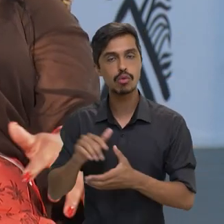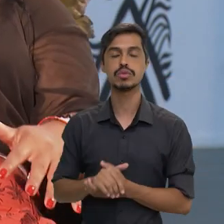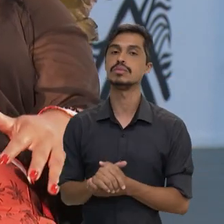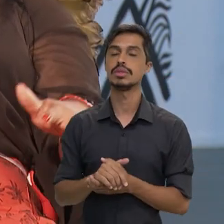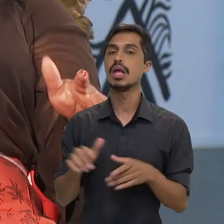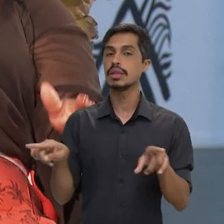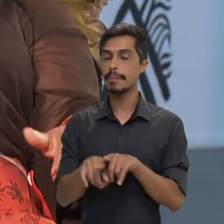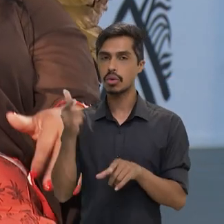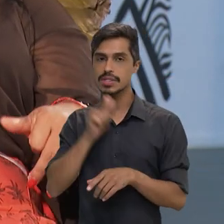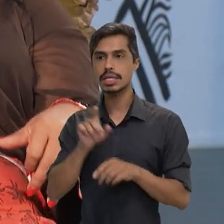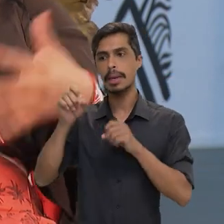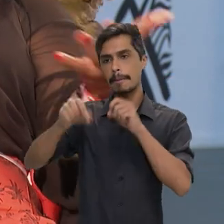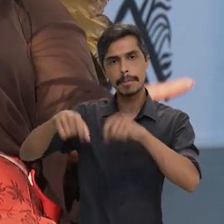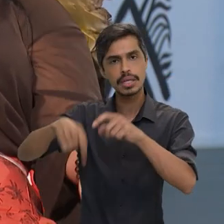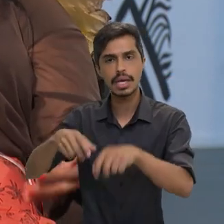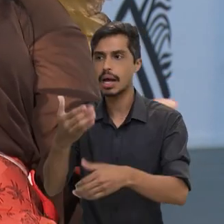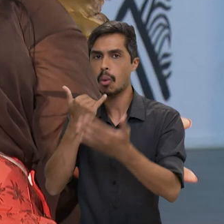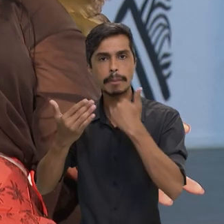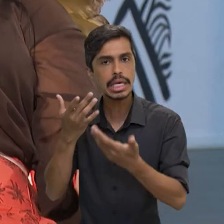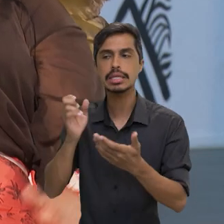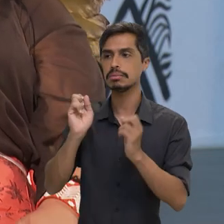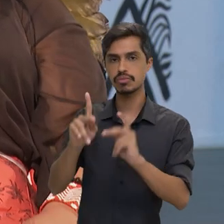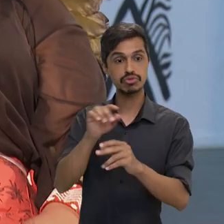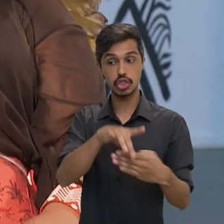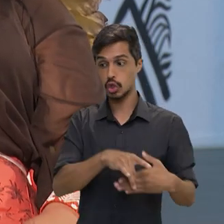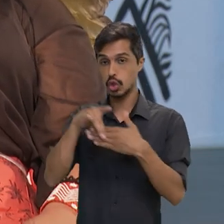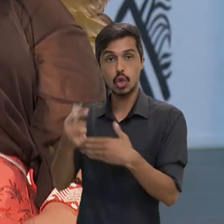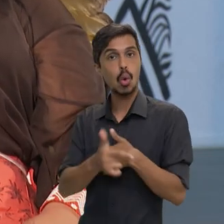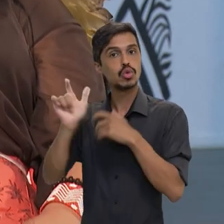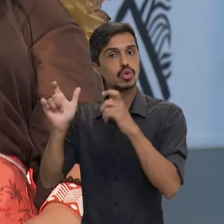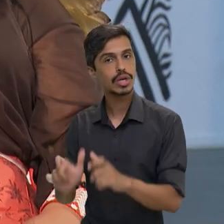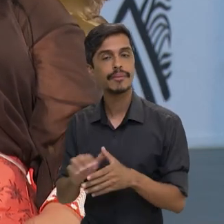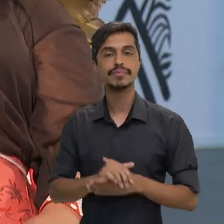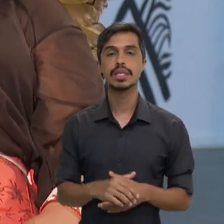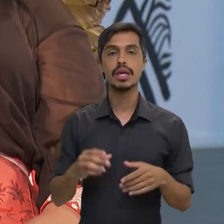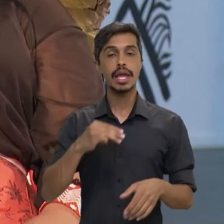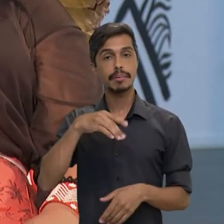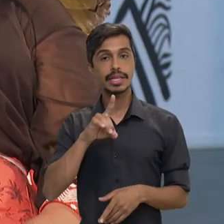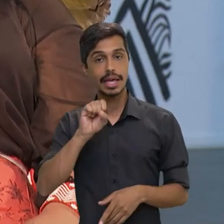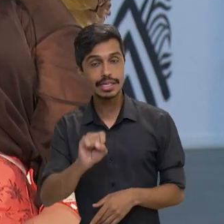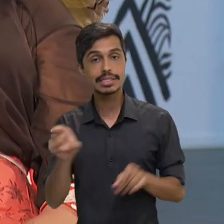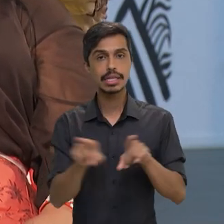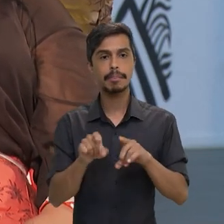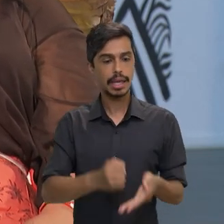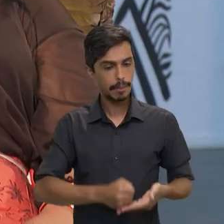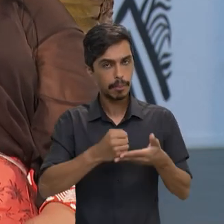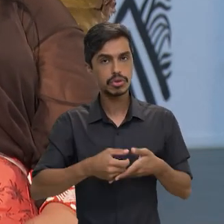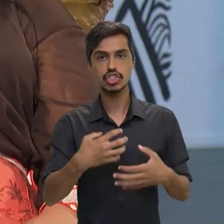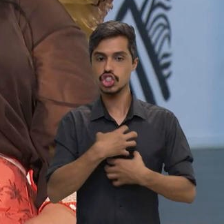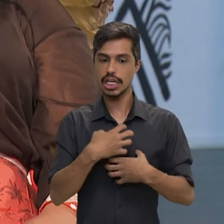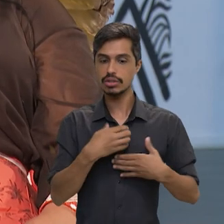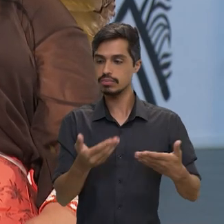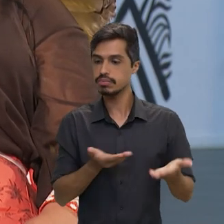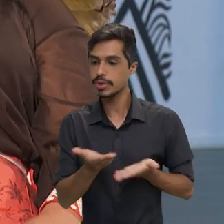conseguir fazer suas plantações, seu alimento, O MDS entra também nesse apoio para garantir essas